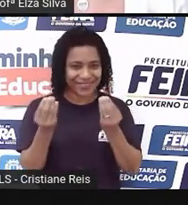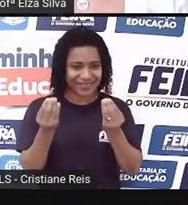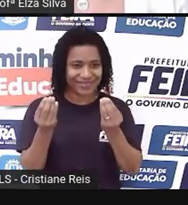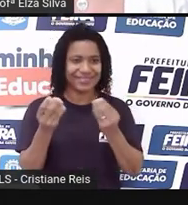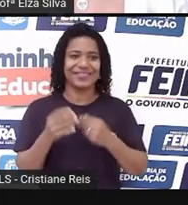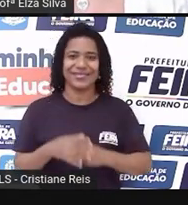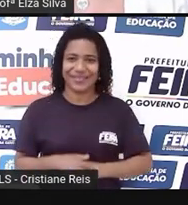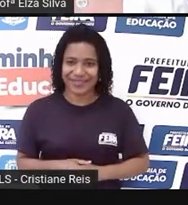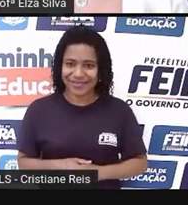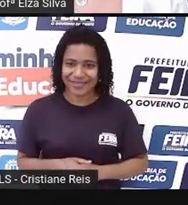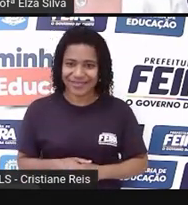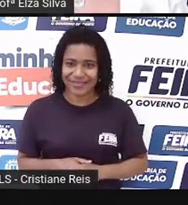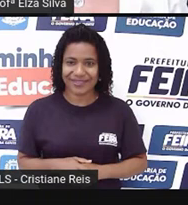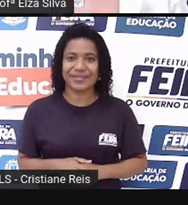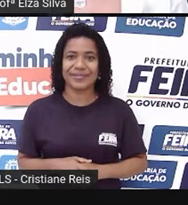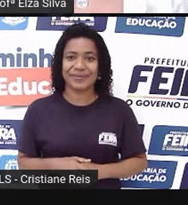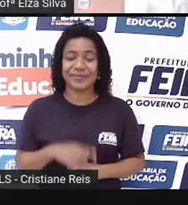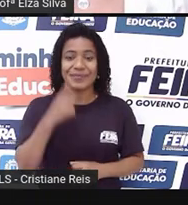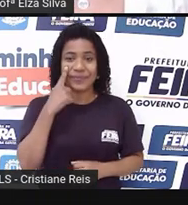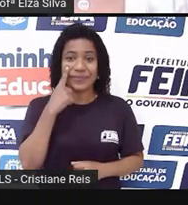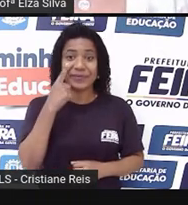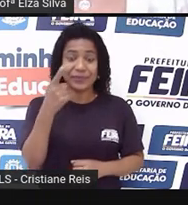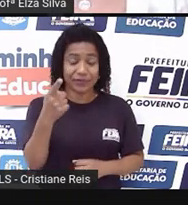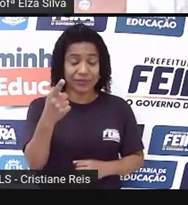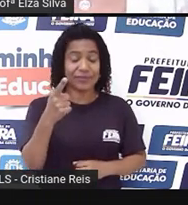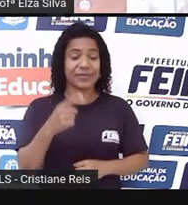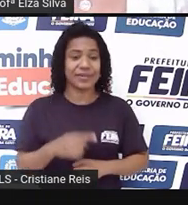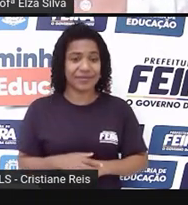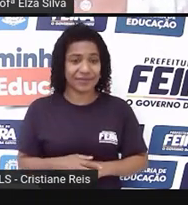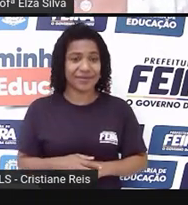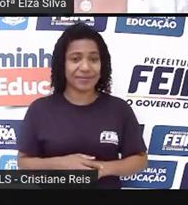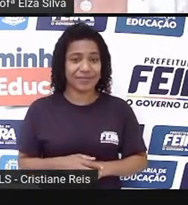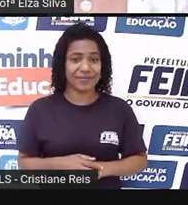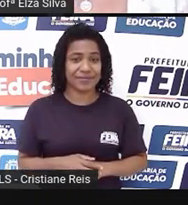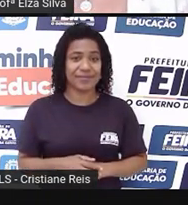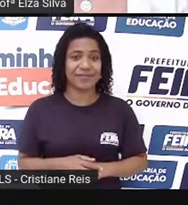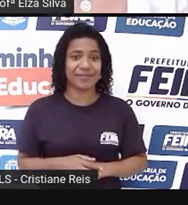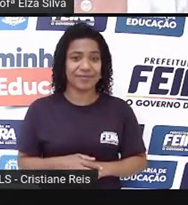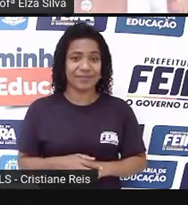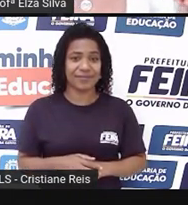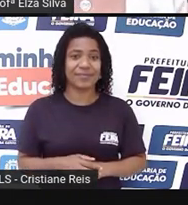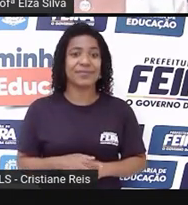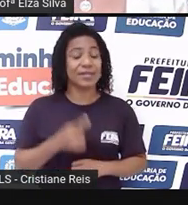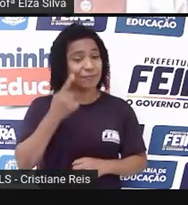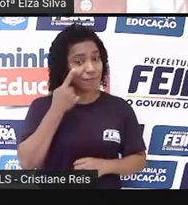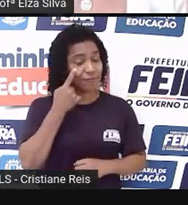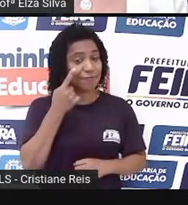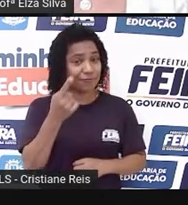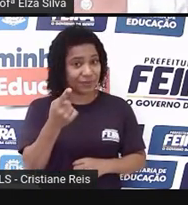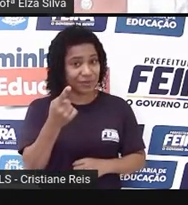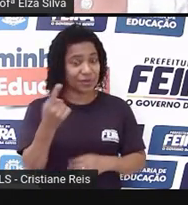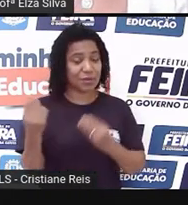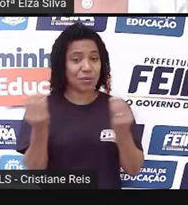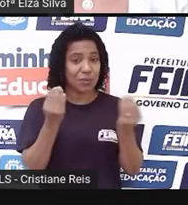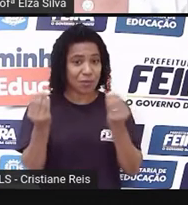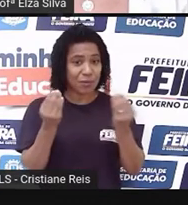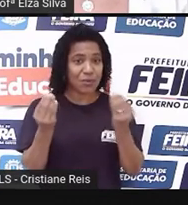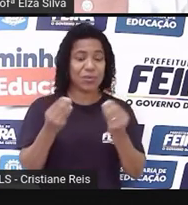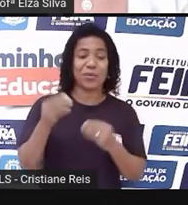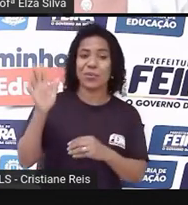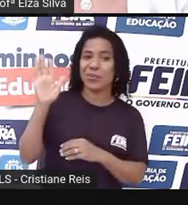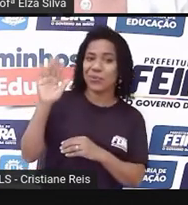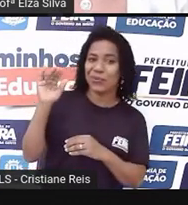closing statement. Seria aquelas expressões que a gente utiliza para encerrar, para se despedir.